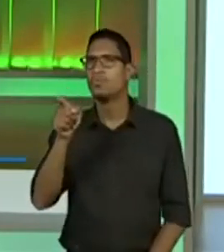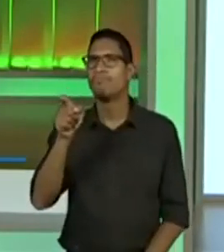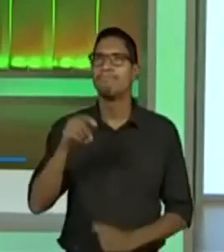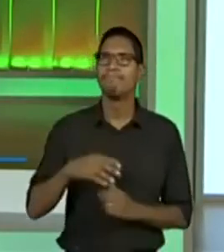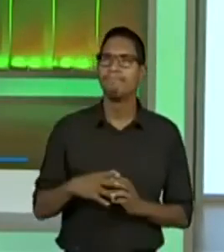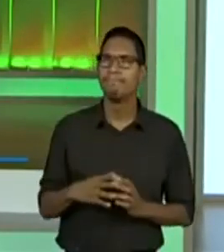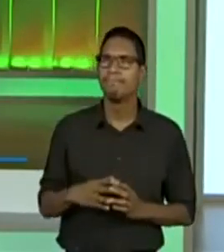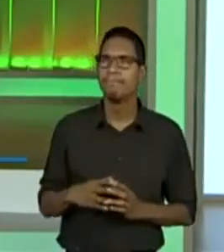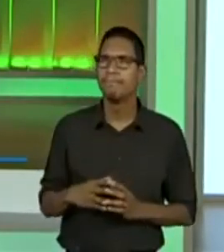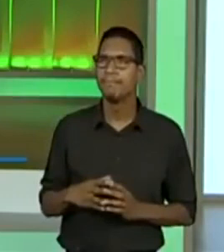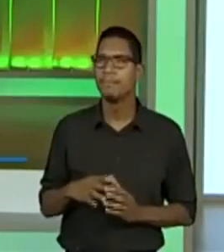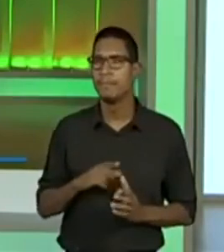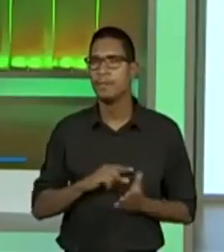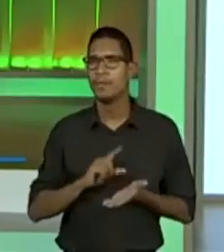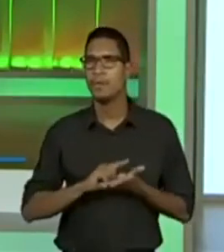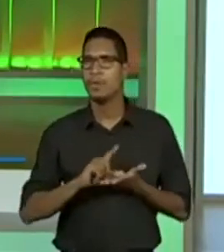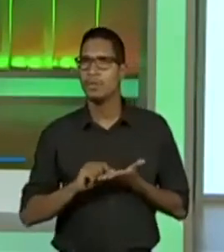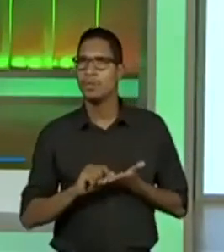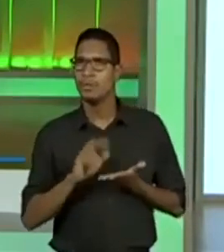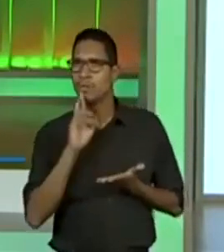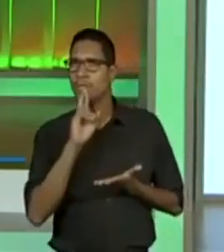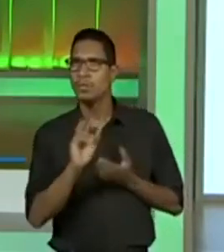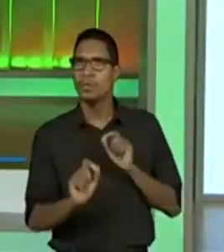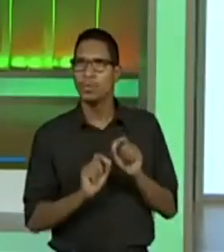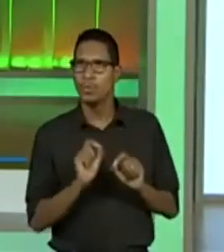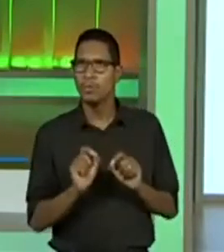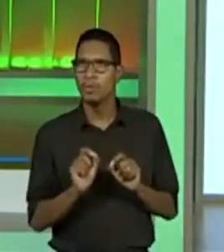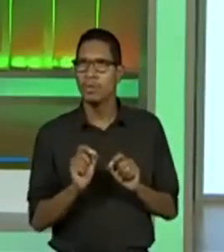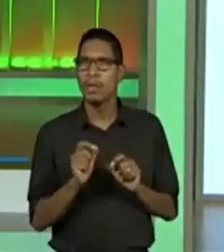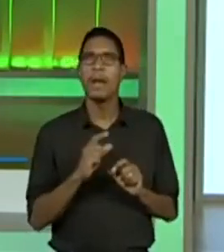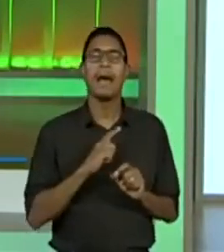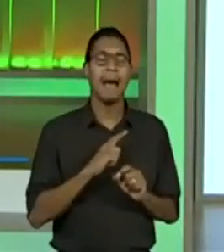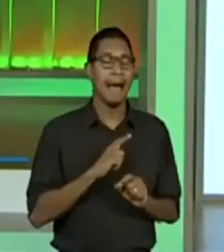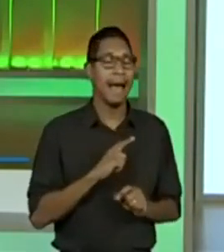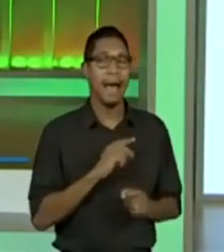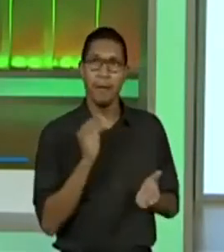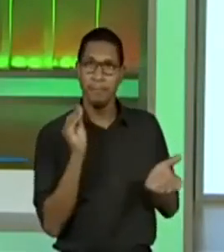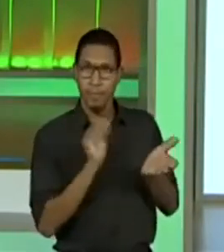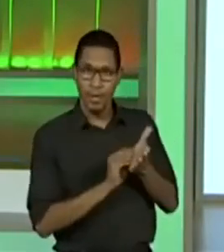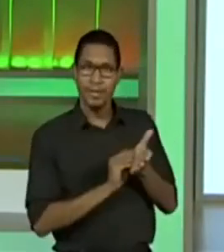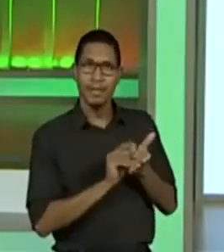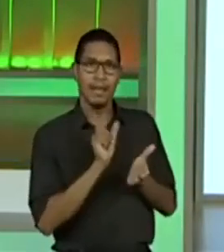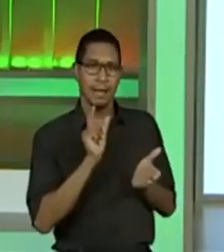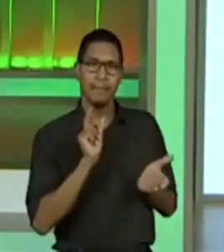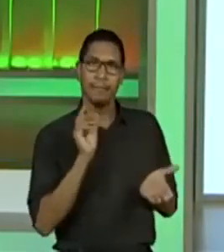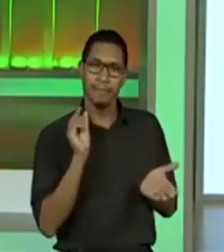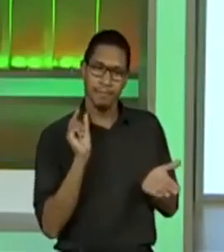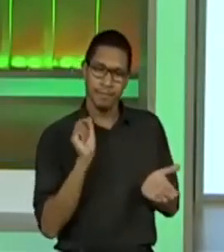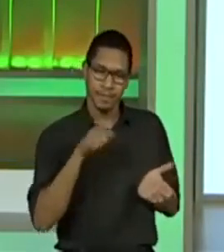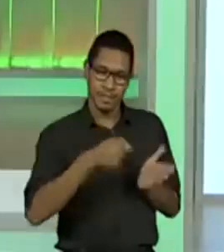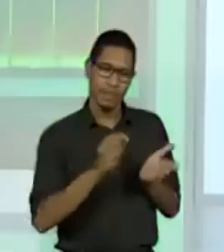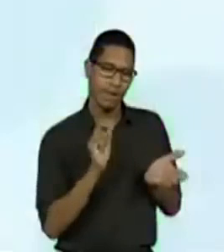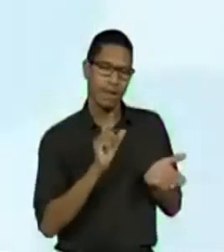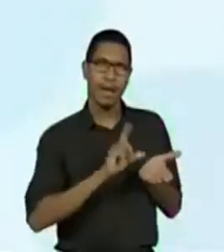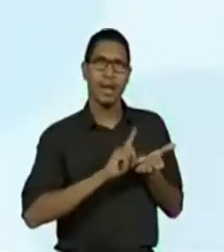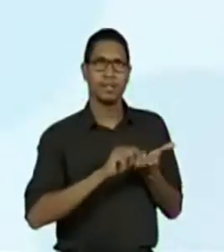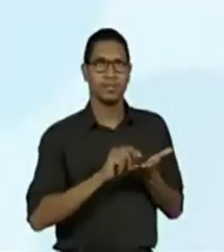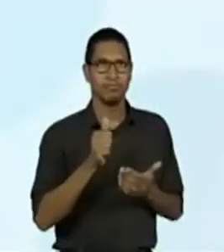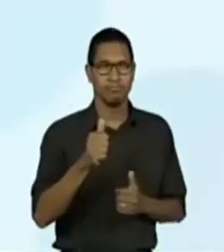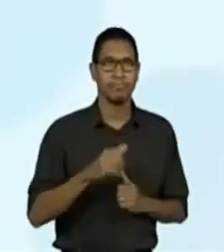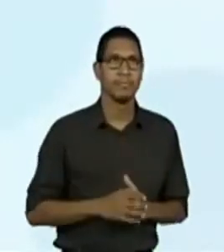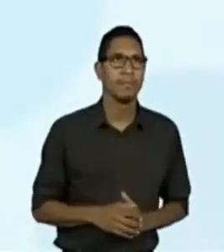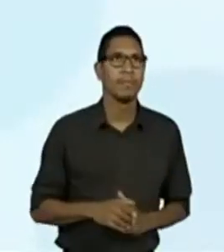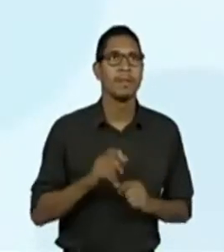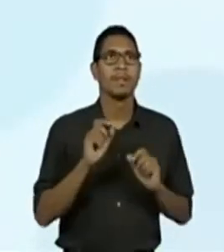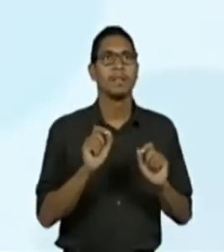o artigo da seguinte forma, colocar com o artigo. Muito legal, gostei, ó. Eu concordo. Então, gente tira,